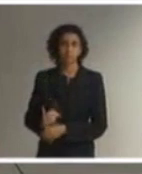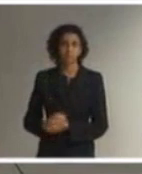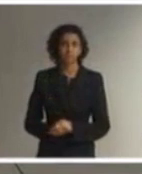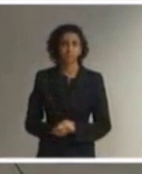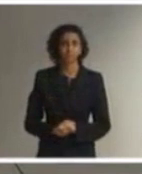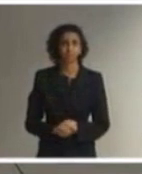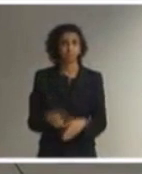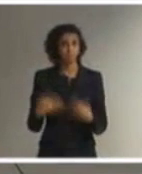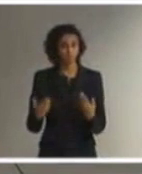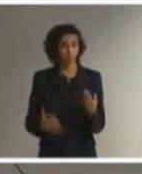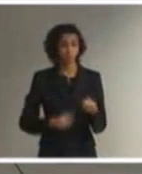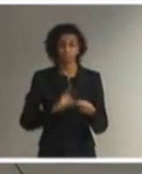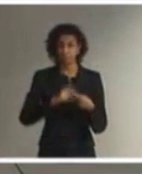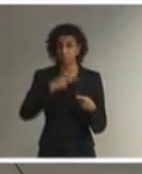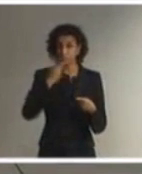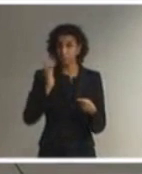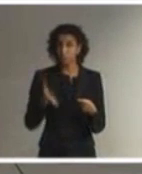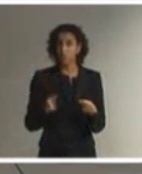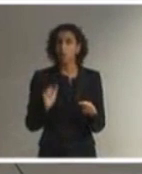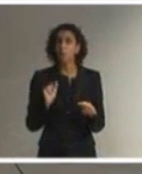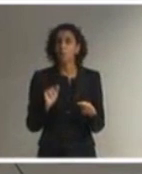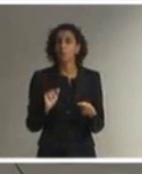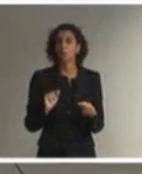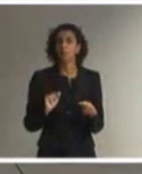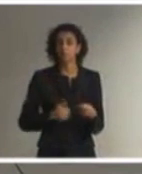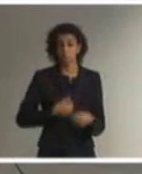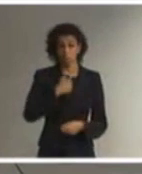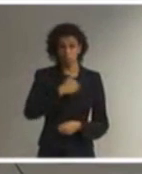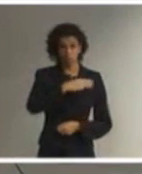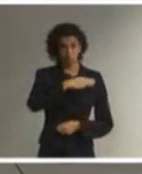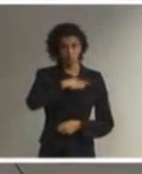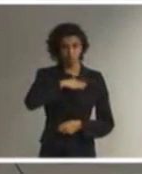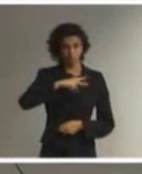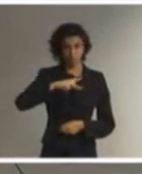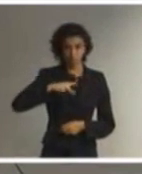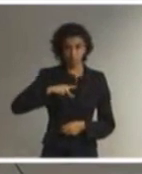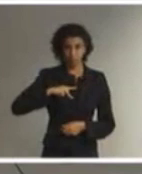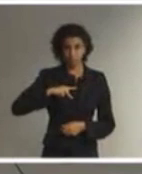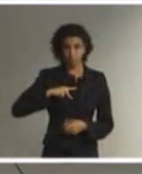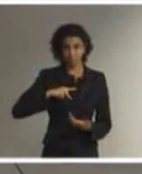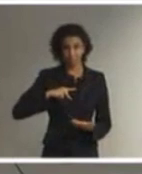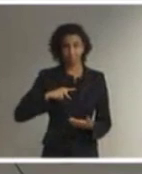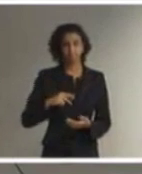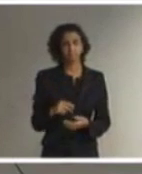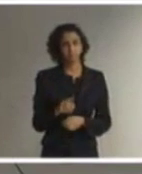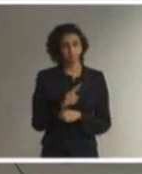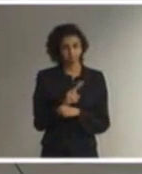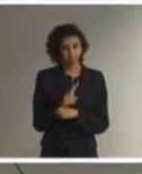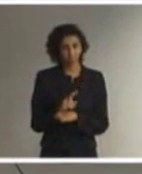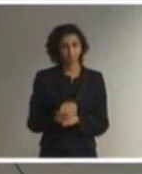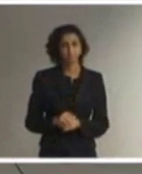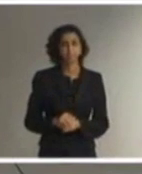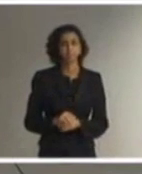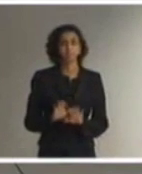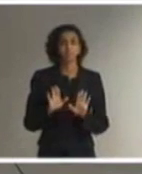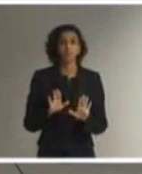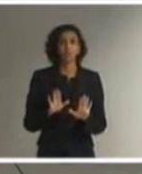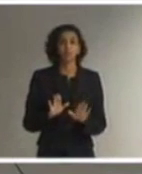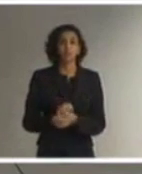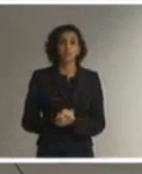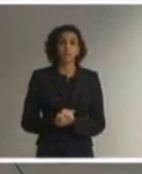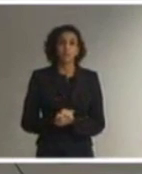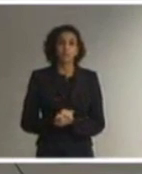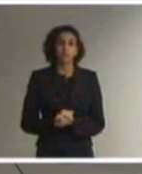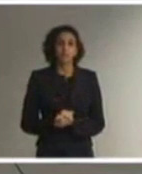Então, já falamos nesse primeiro procedimento do Ministério Público e que dentro dessa complexidade que